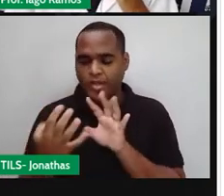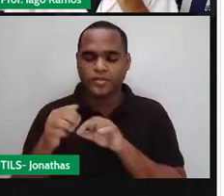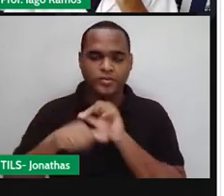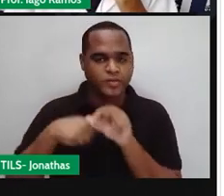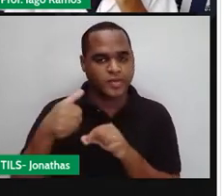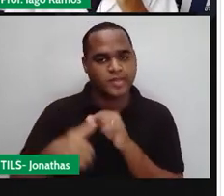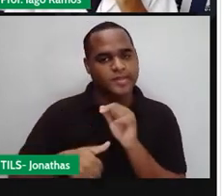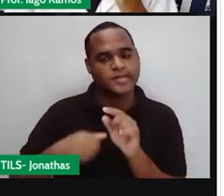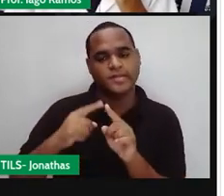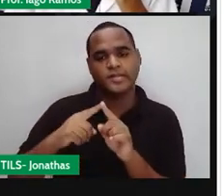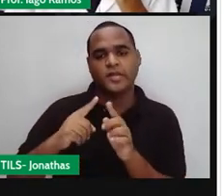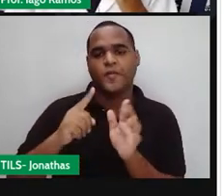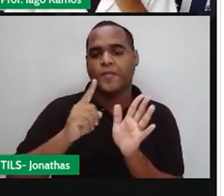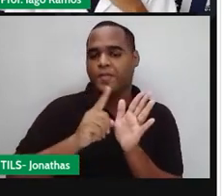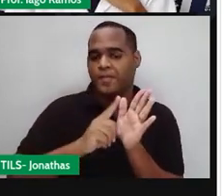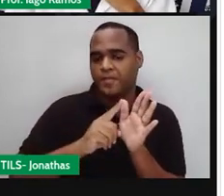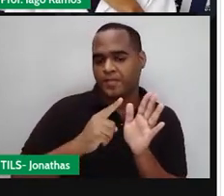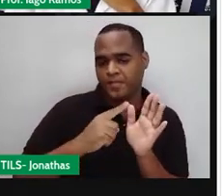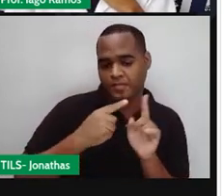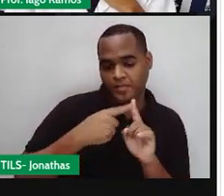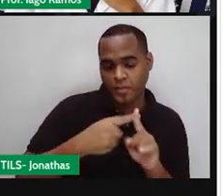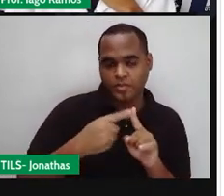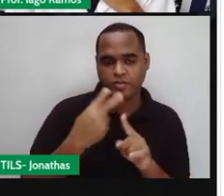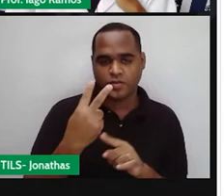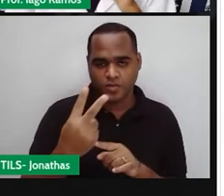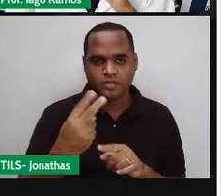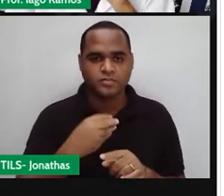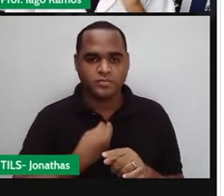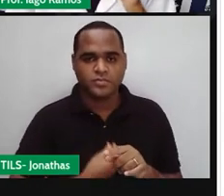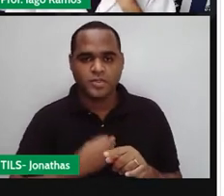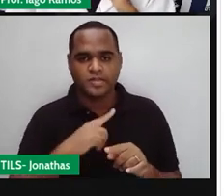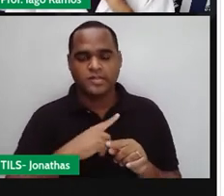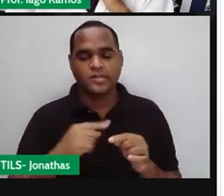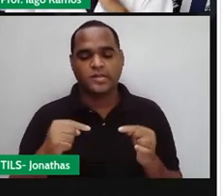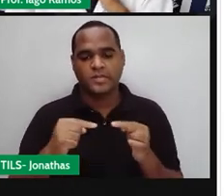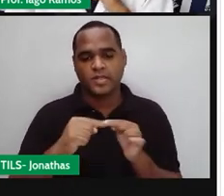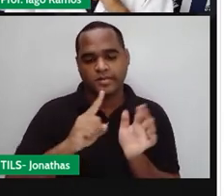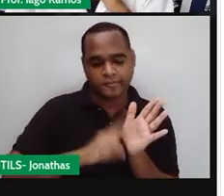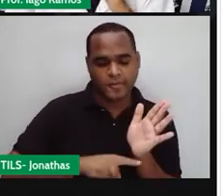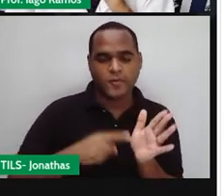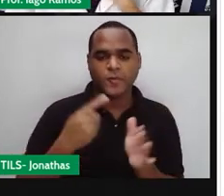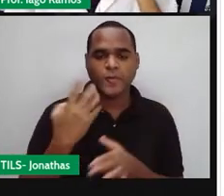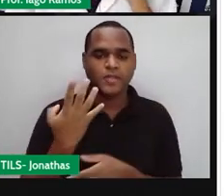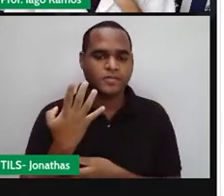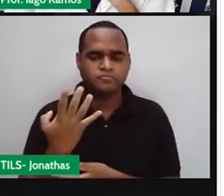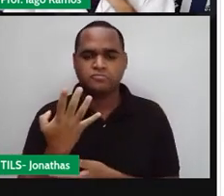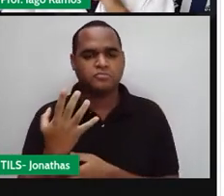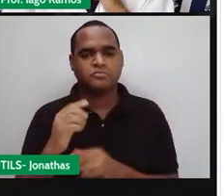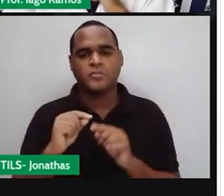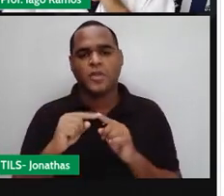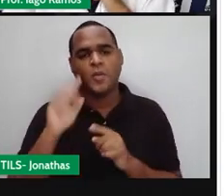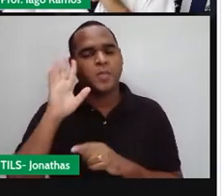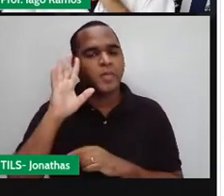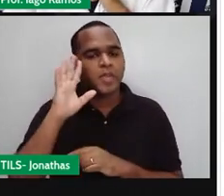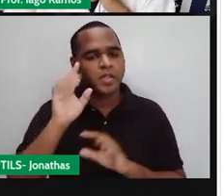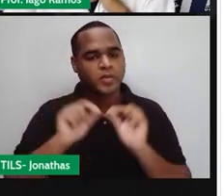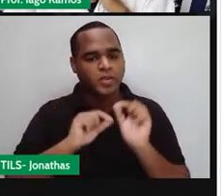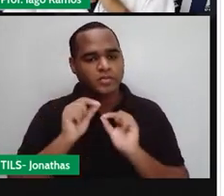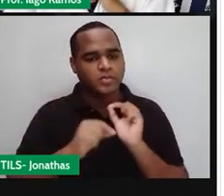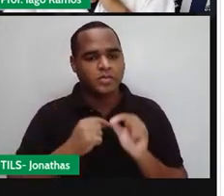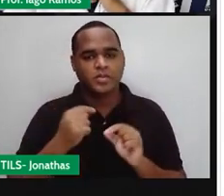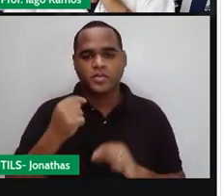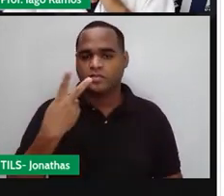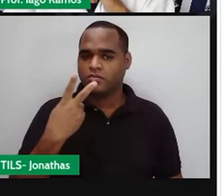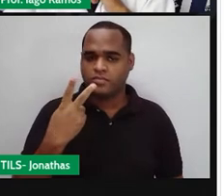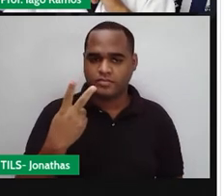multiplicar por dois positivo para dar quatro negativo? Aí alguém pode pensar assim, dois. Mas se